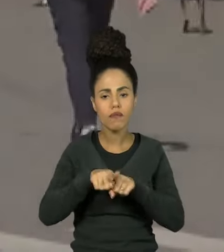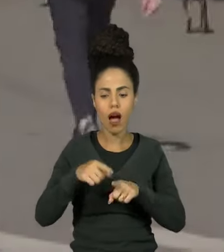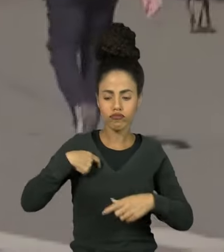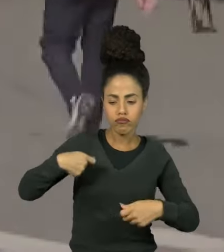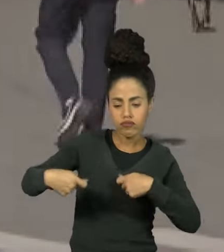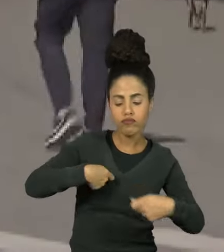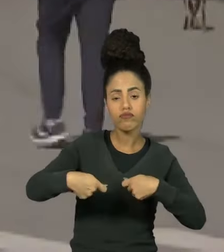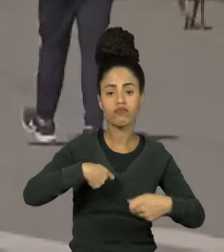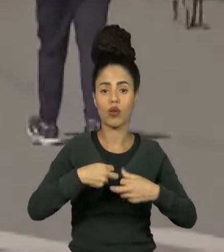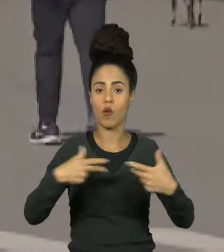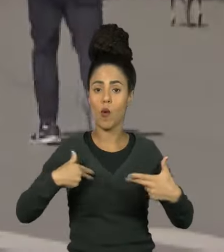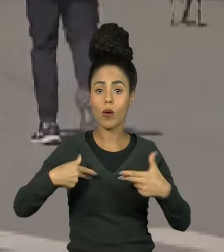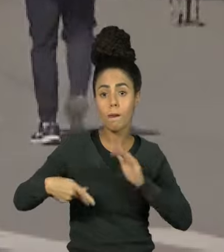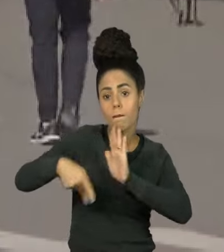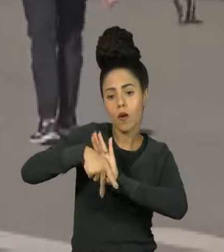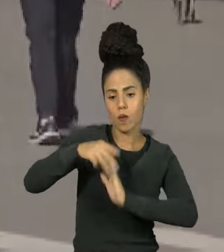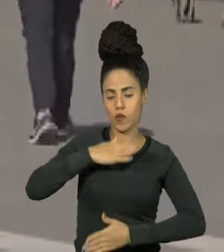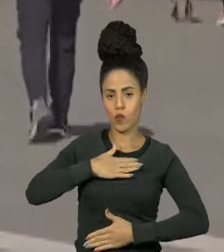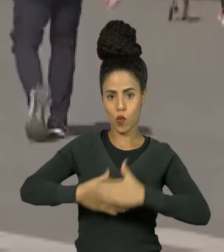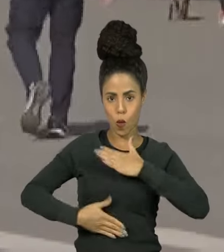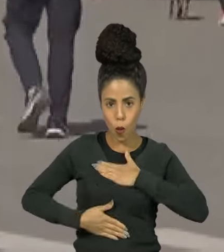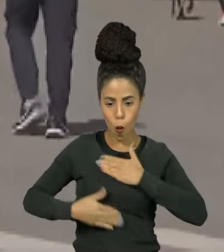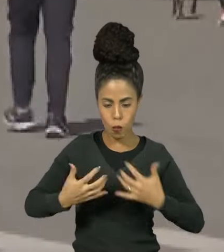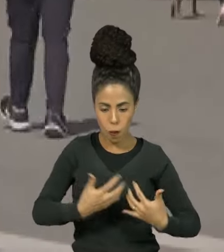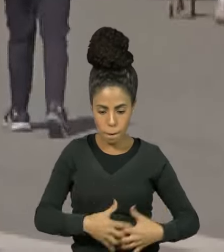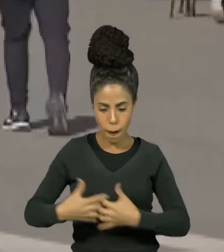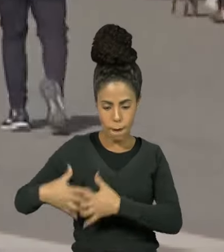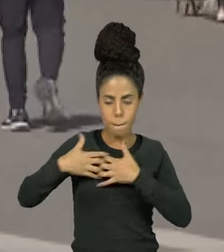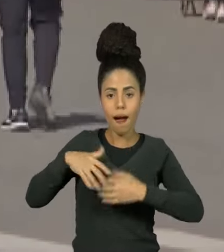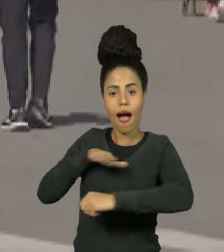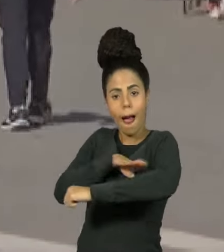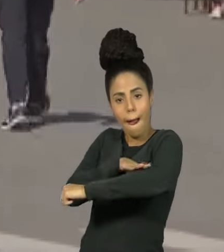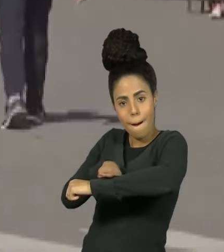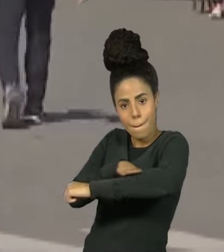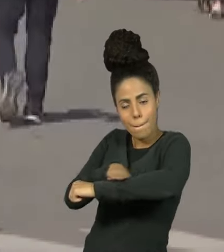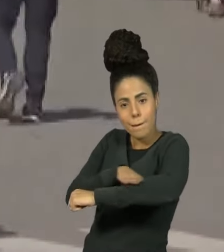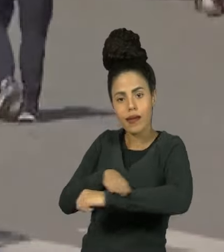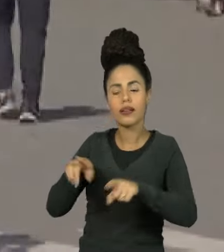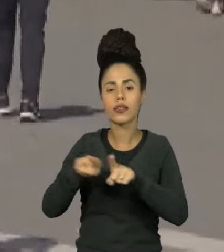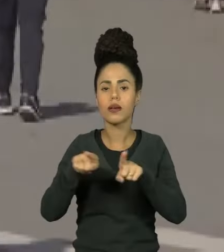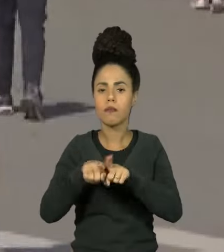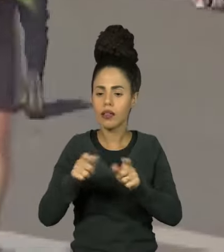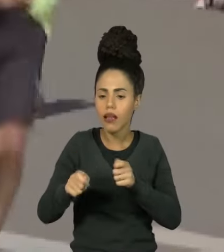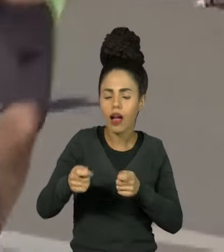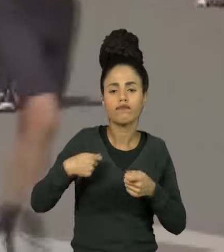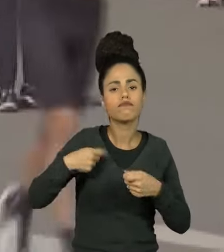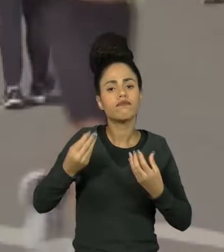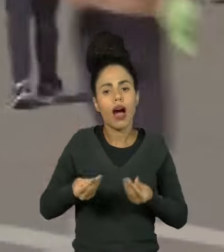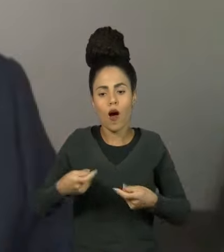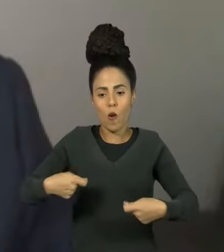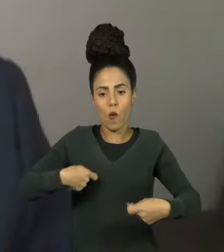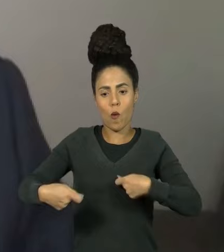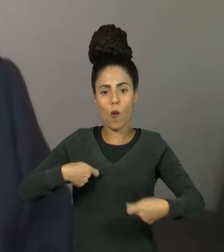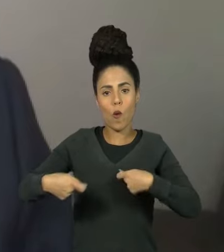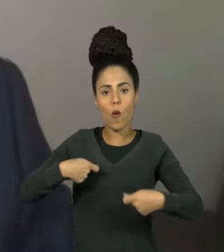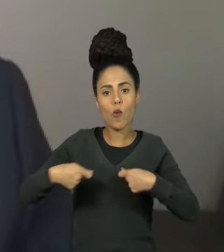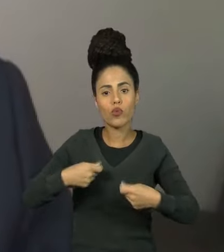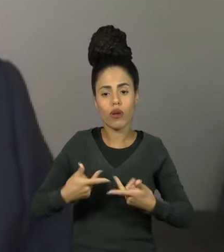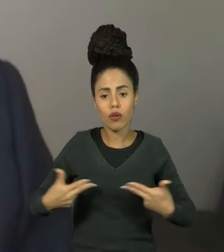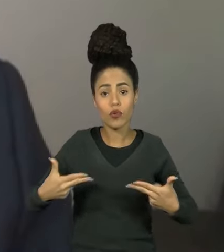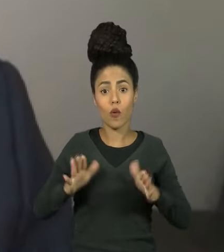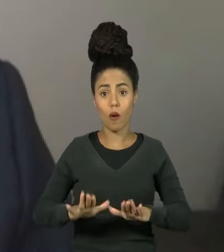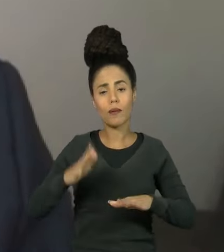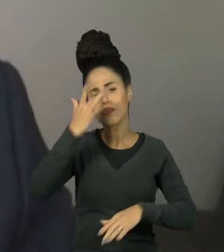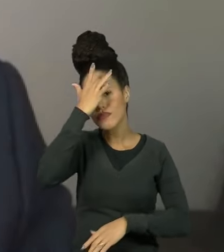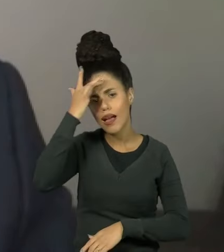em áreas específicas do corpo, como a pele, permitindo uma troca, uma perda de calor. Nos pacientes que têm